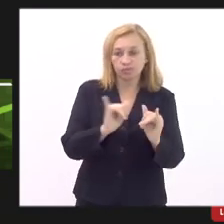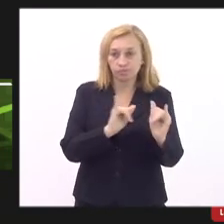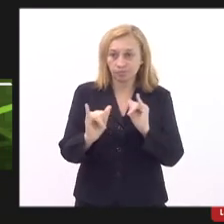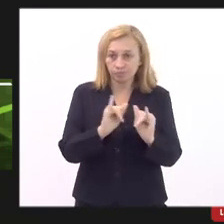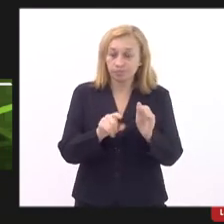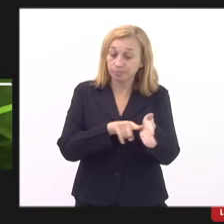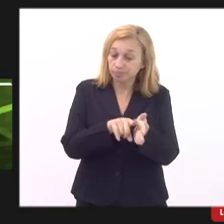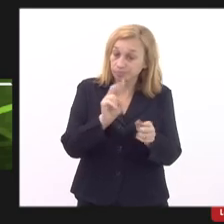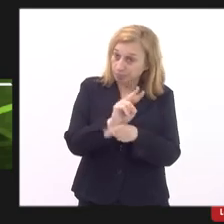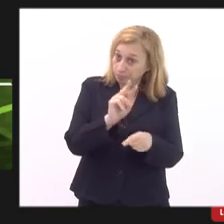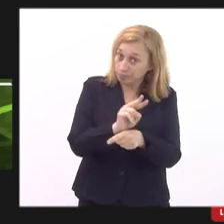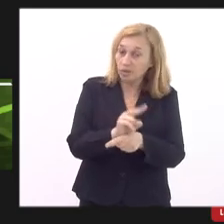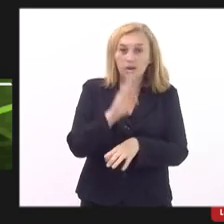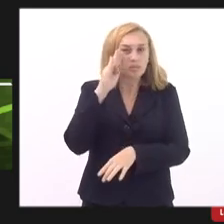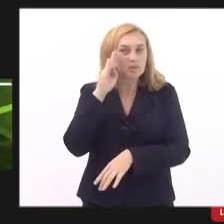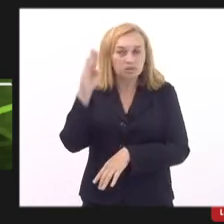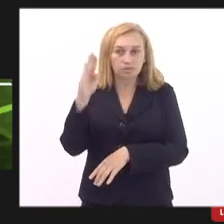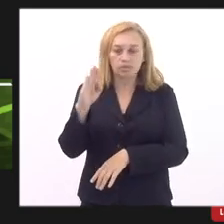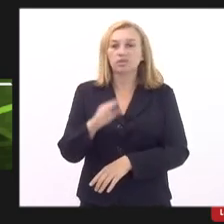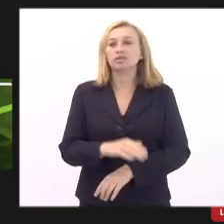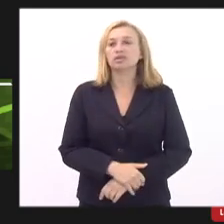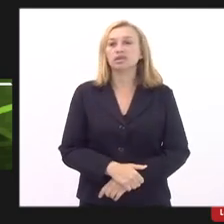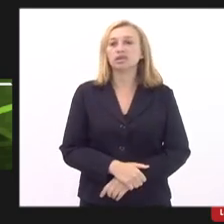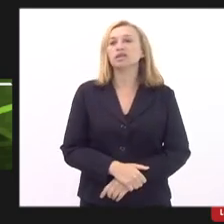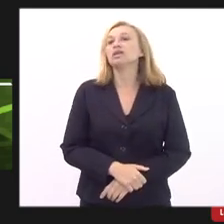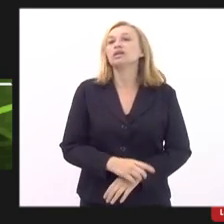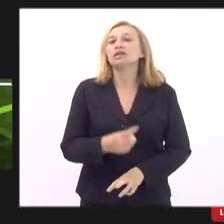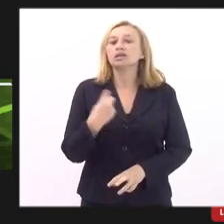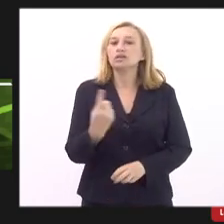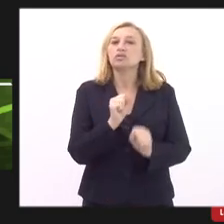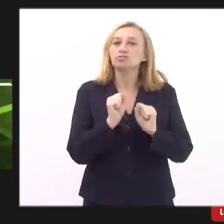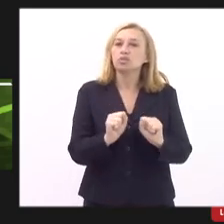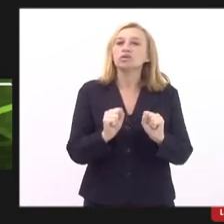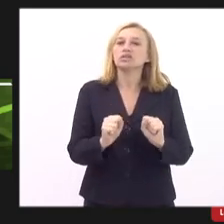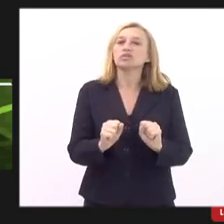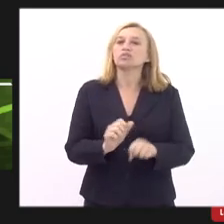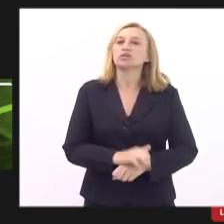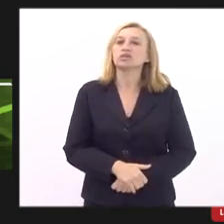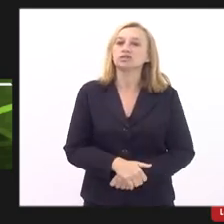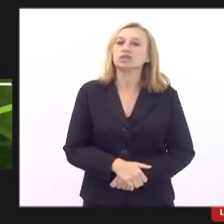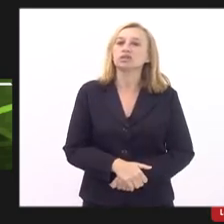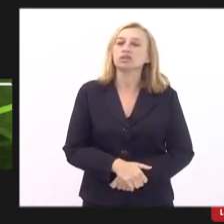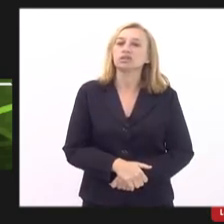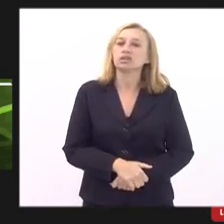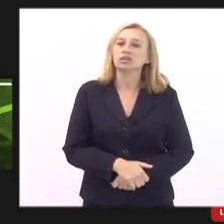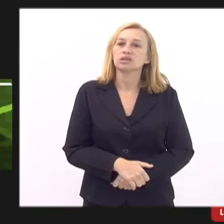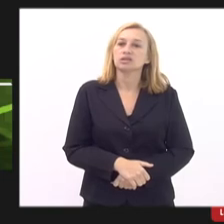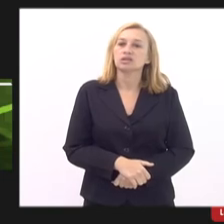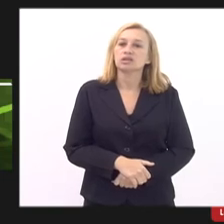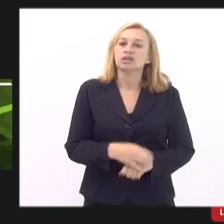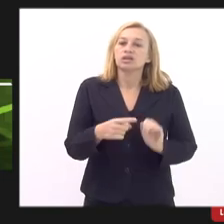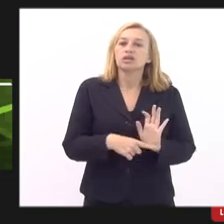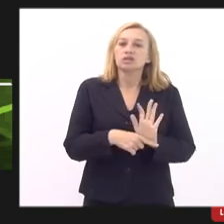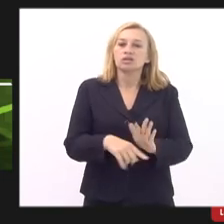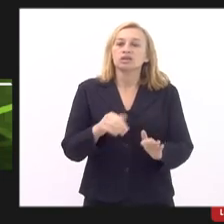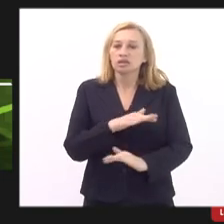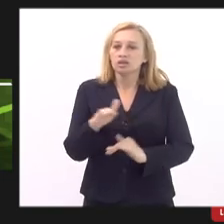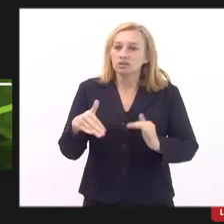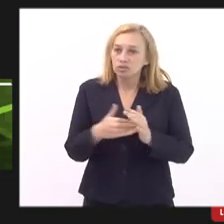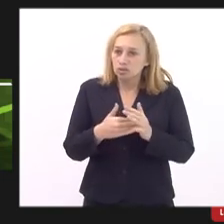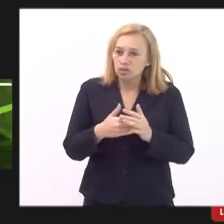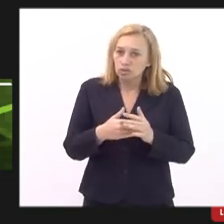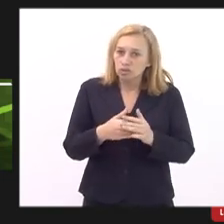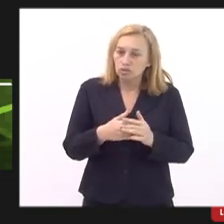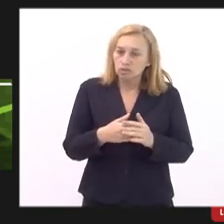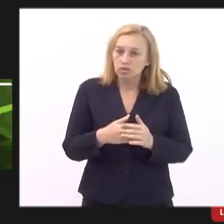fiscalizados principalmente pelo CAE para que a gente possa atender a todas as necessidades e